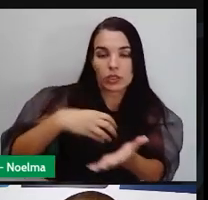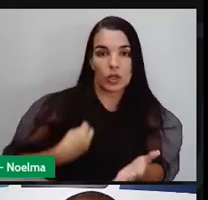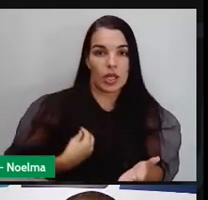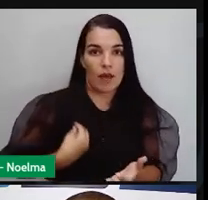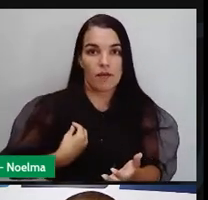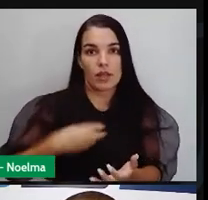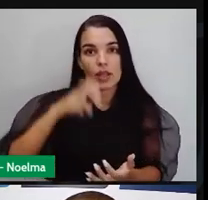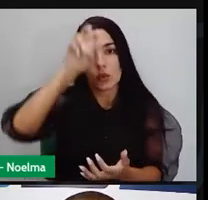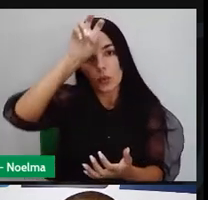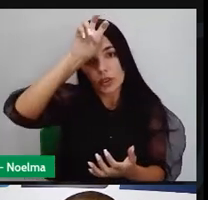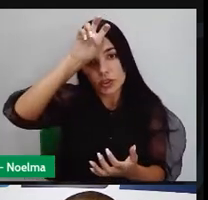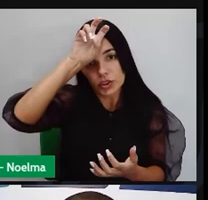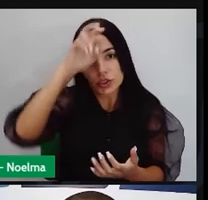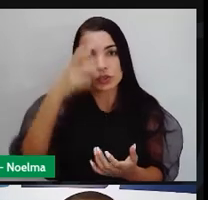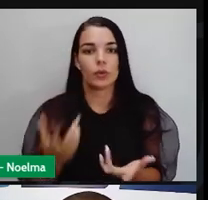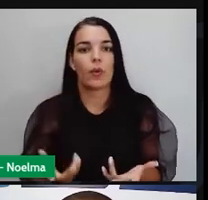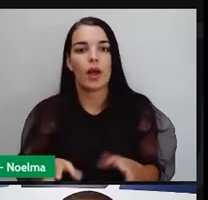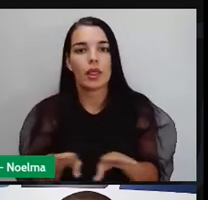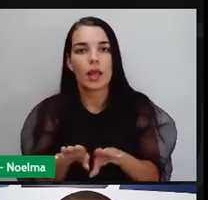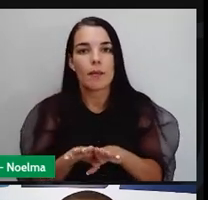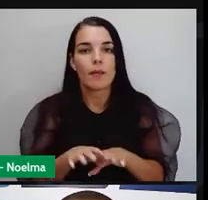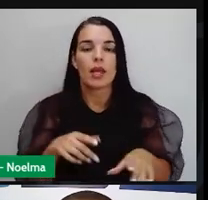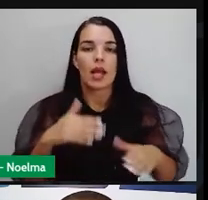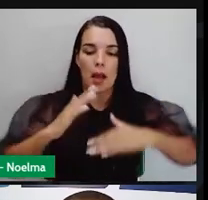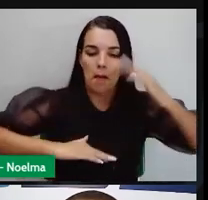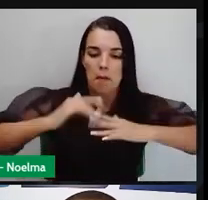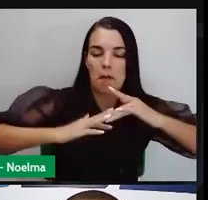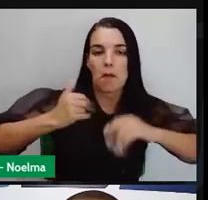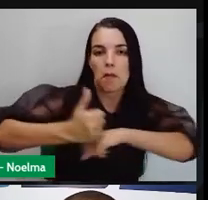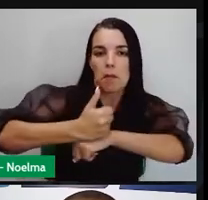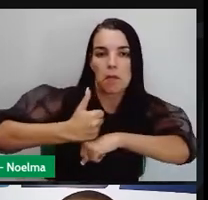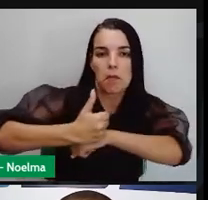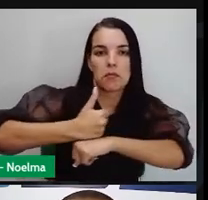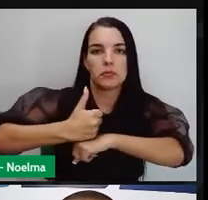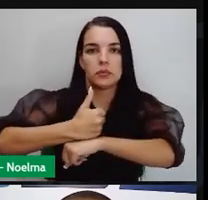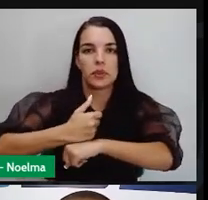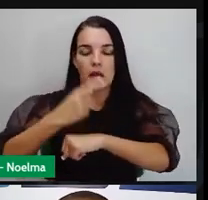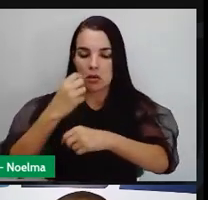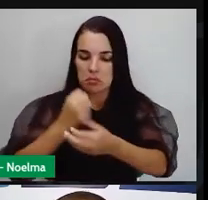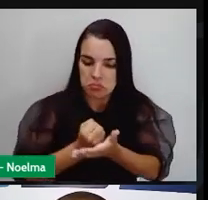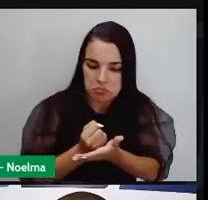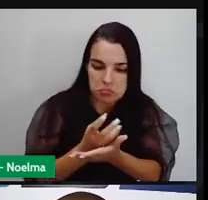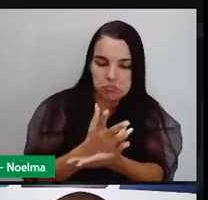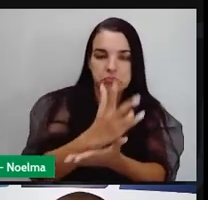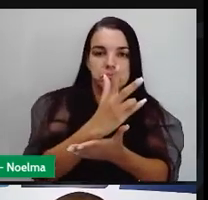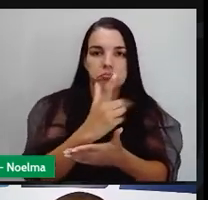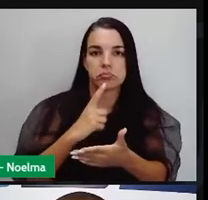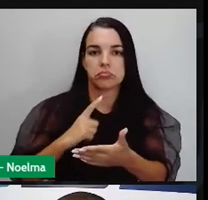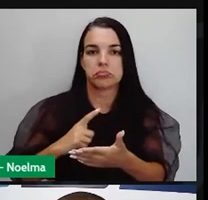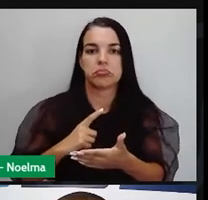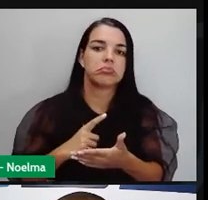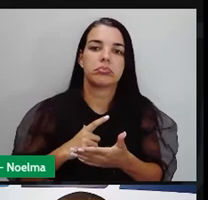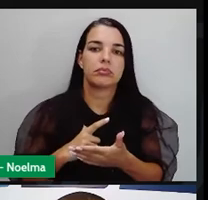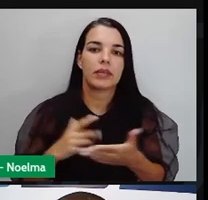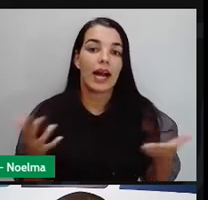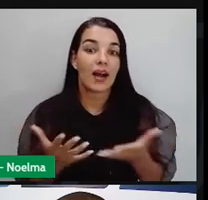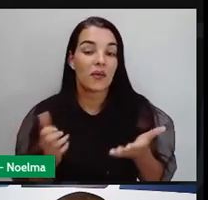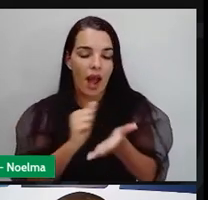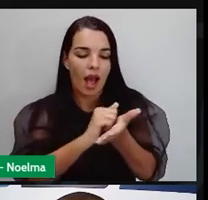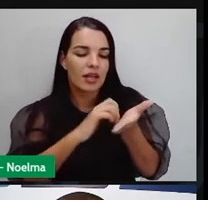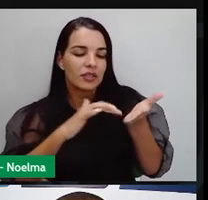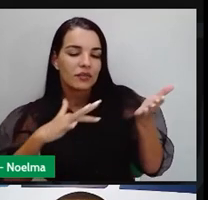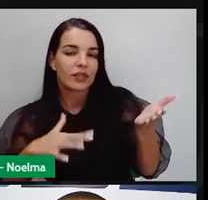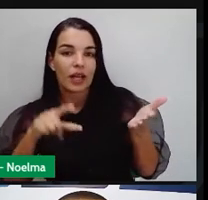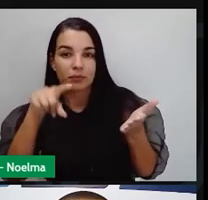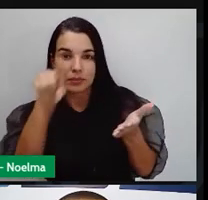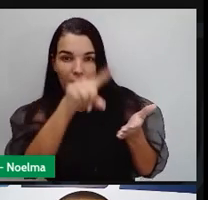que o tipo de produção científica que eles fizeram e o quanto que eles conseguiram avançar. Agora, uma atividade para